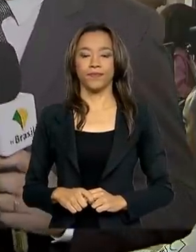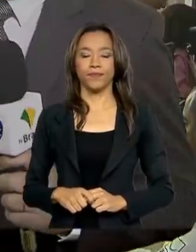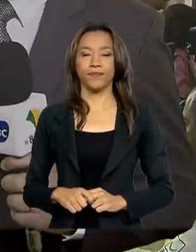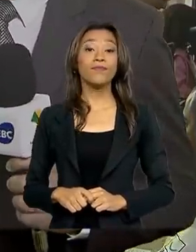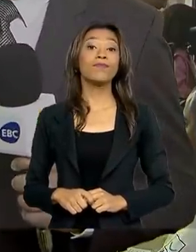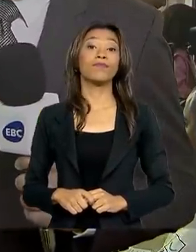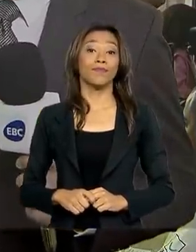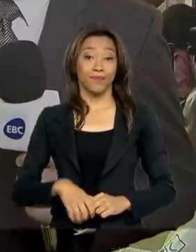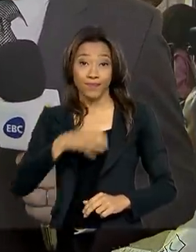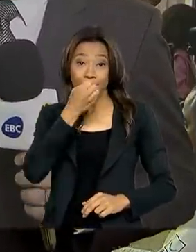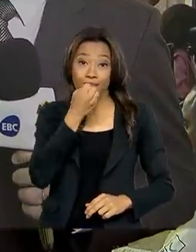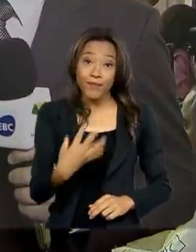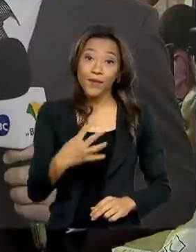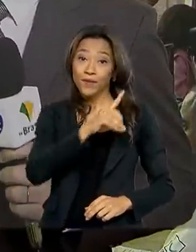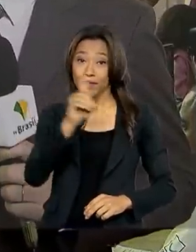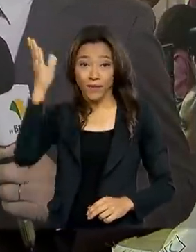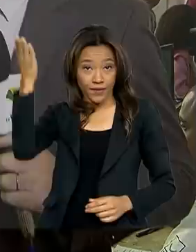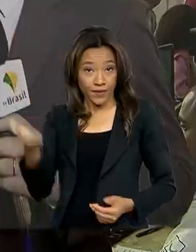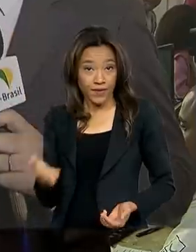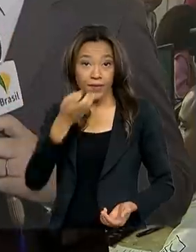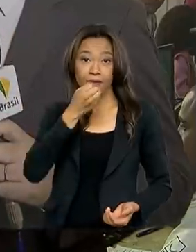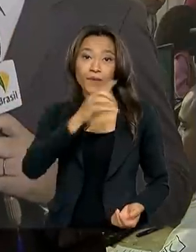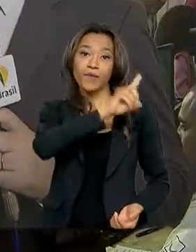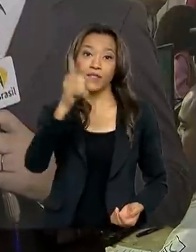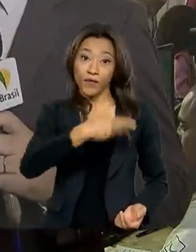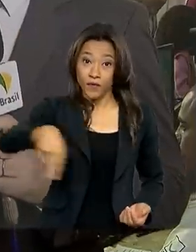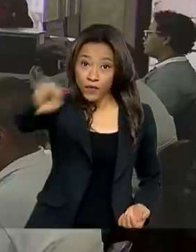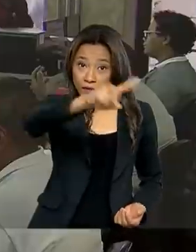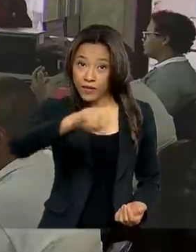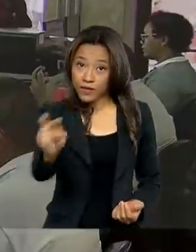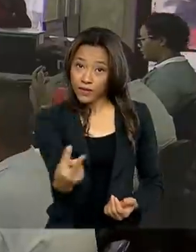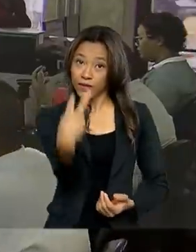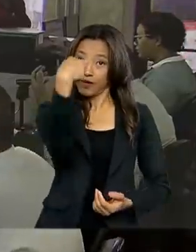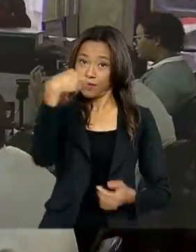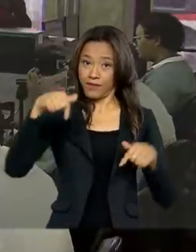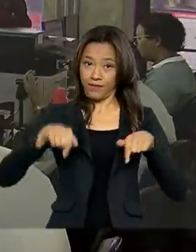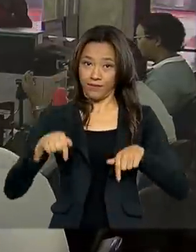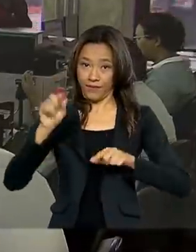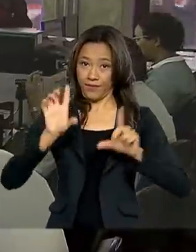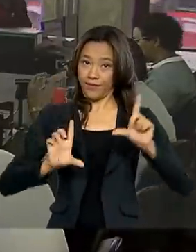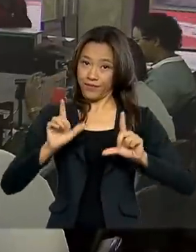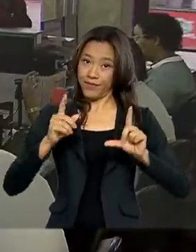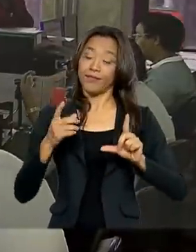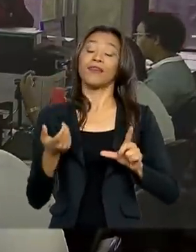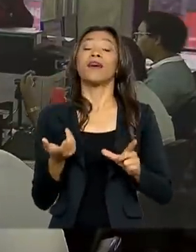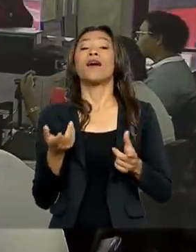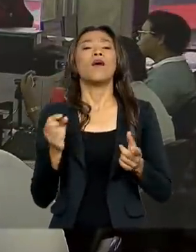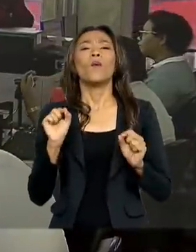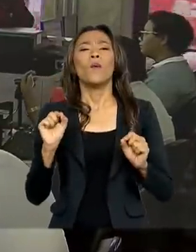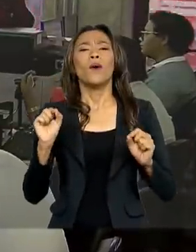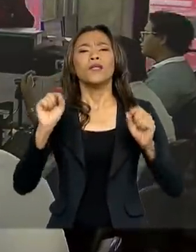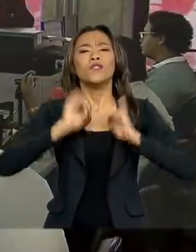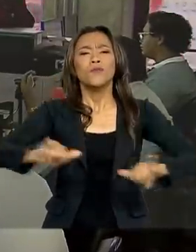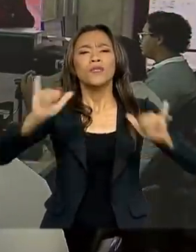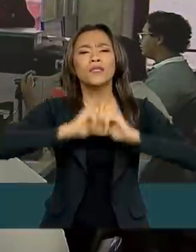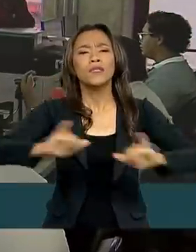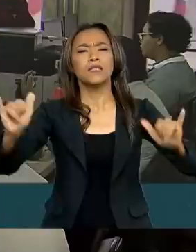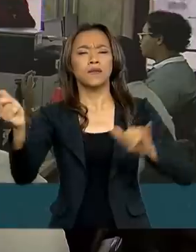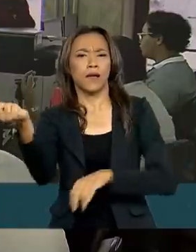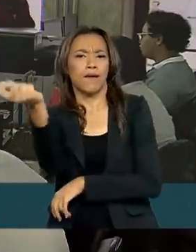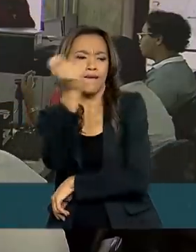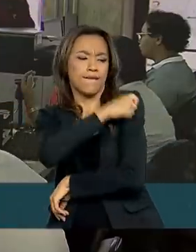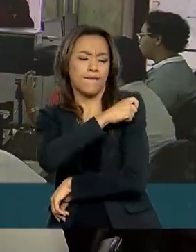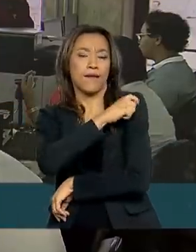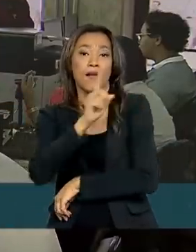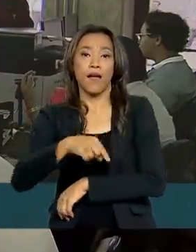Bom dia, Renata. Bom dia a você que acompanha o Brasil em Dia. Essa fase da campanha de vacinação é destinada às pessoas